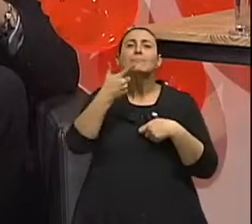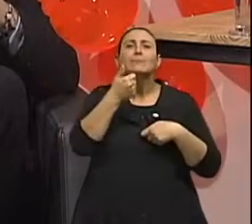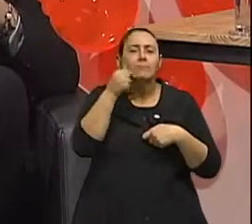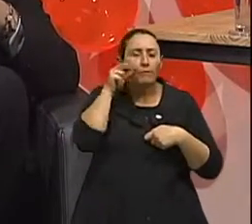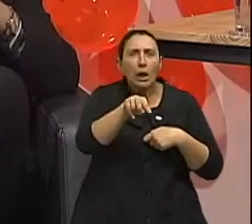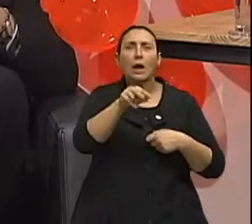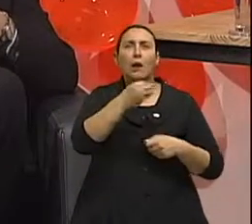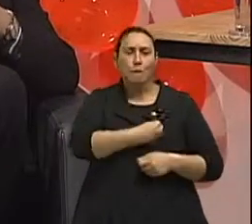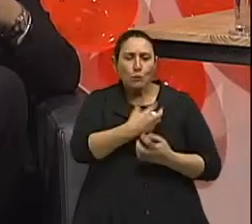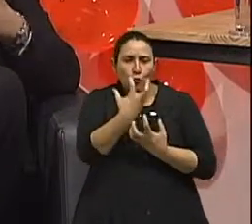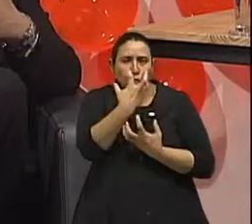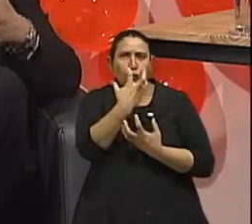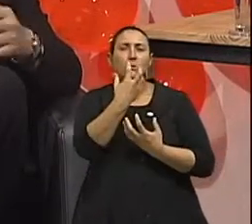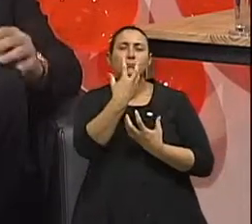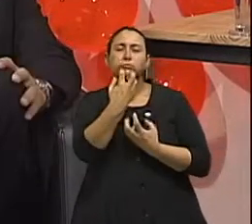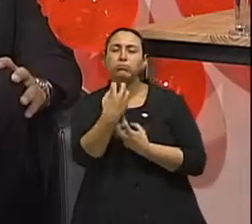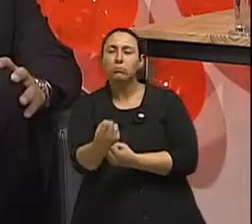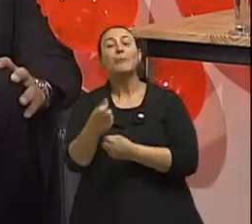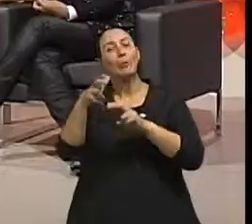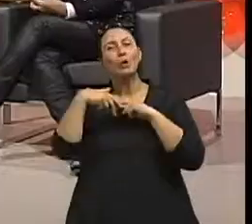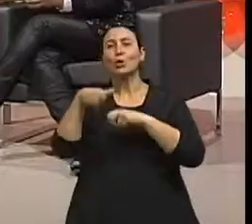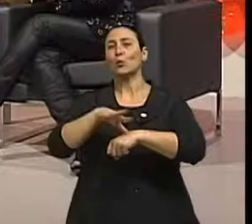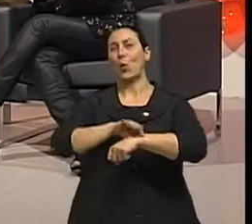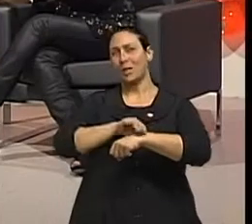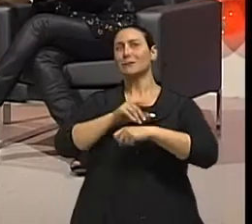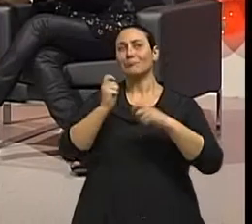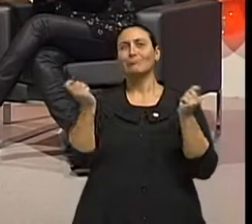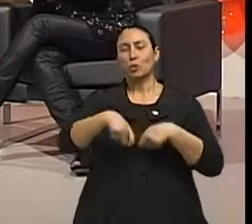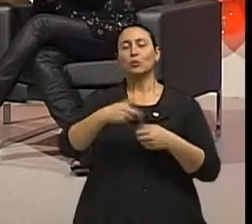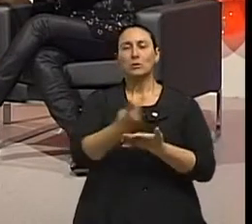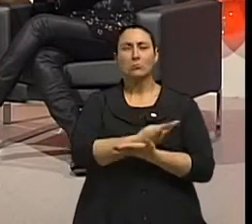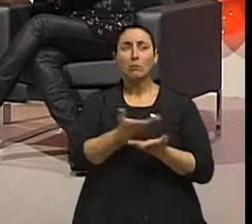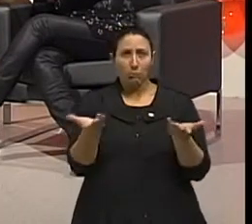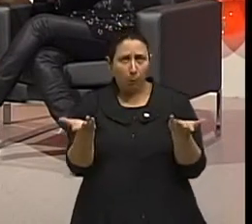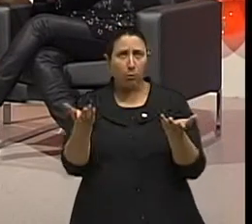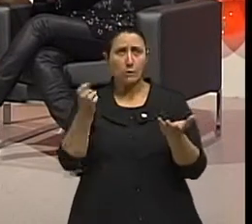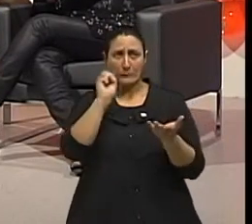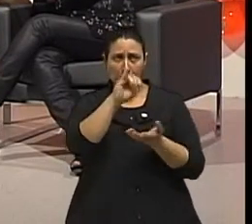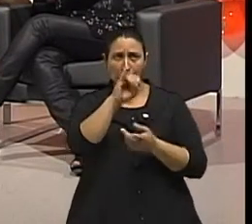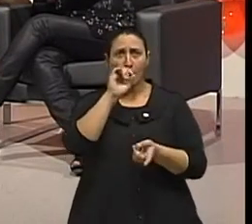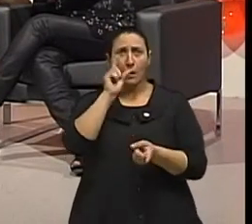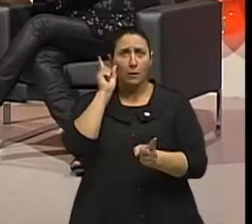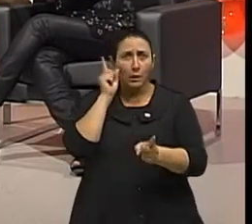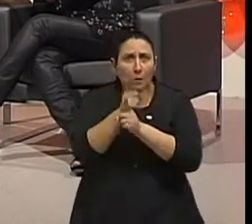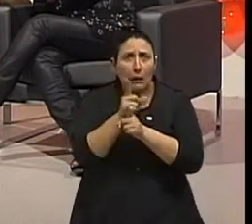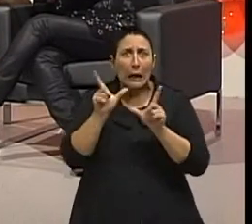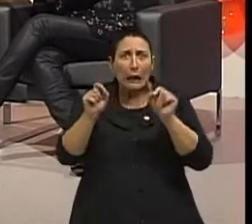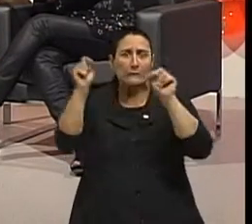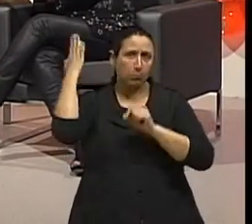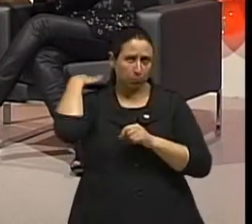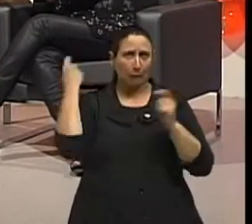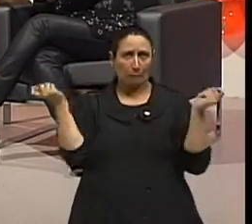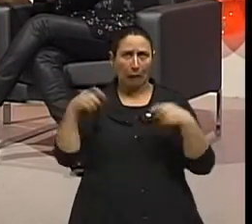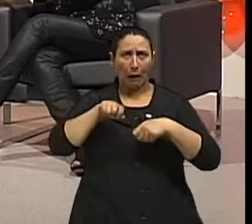máximo possível e o melhor possível, mas com a doença. Ou seja, dá para então estagná-la com o tratamento? Posso dizer isso